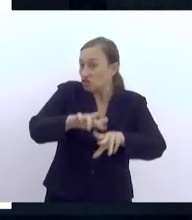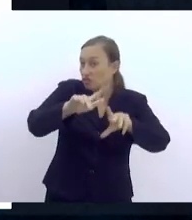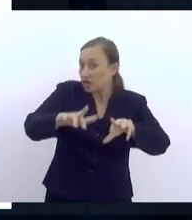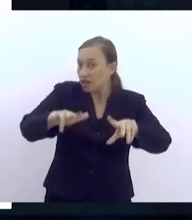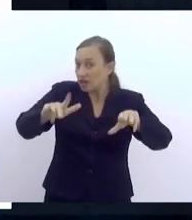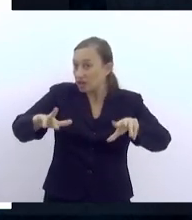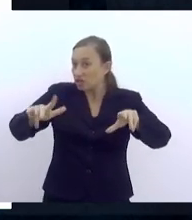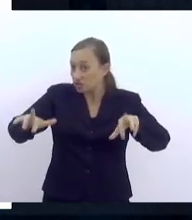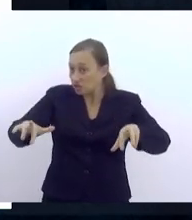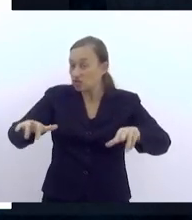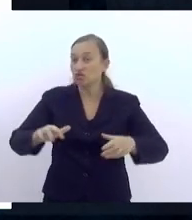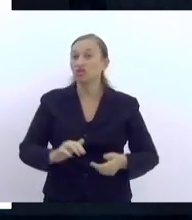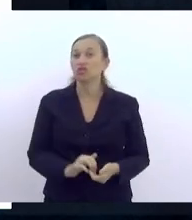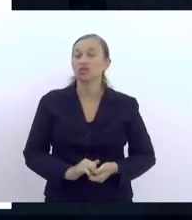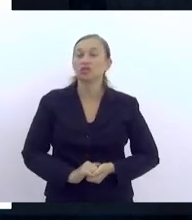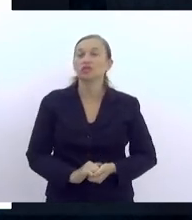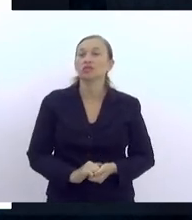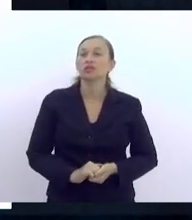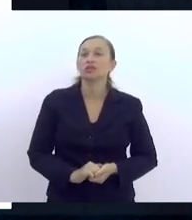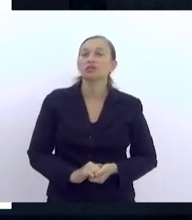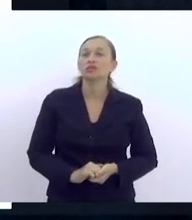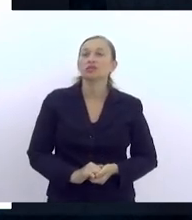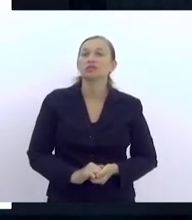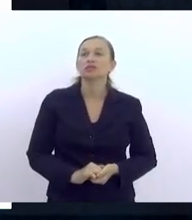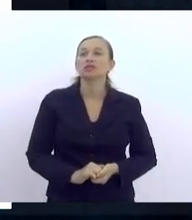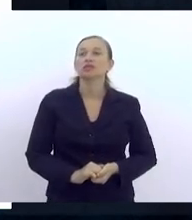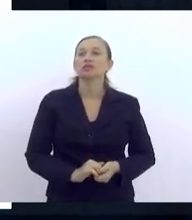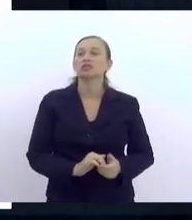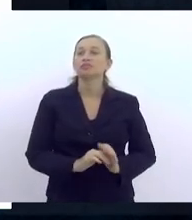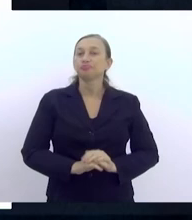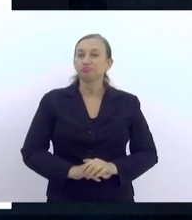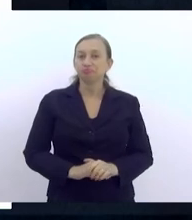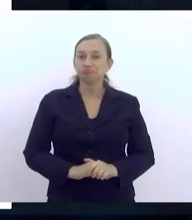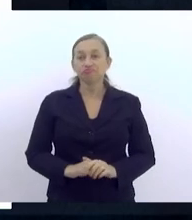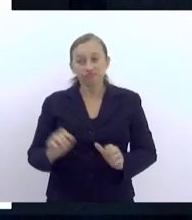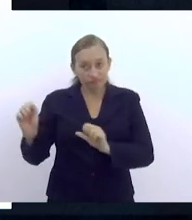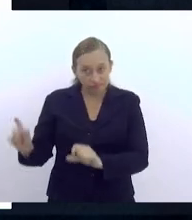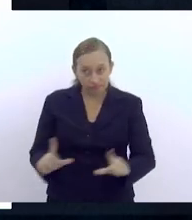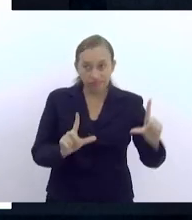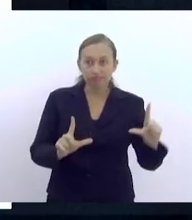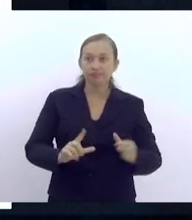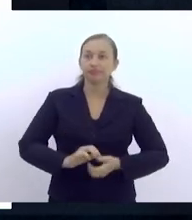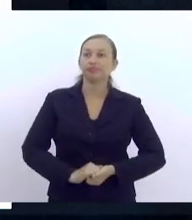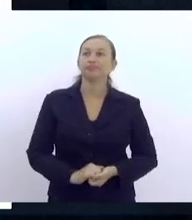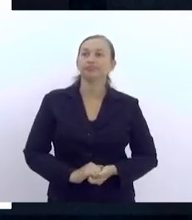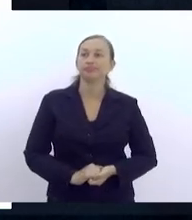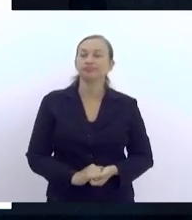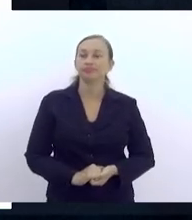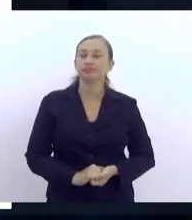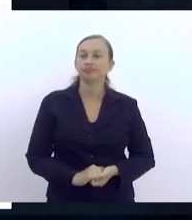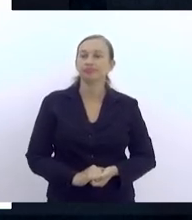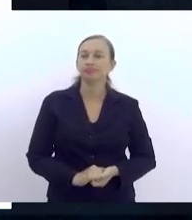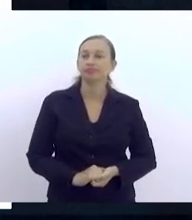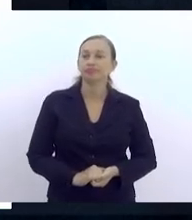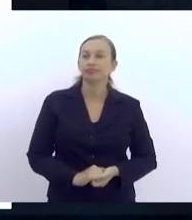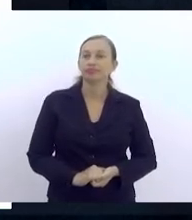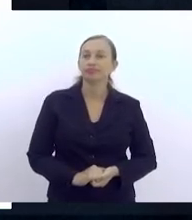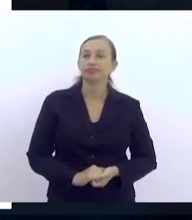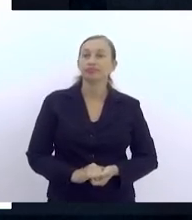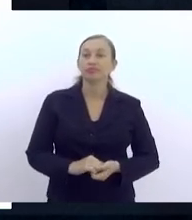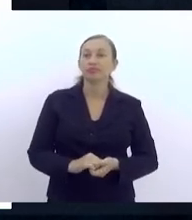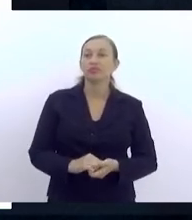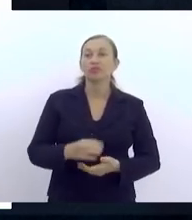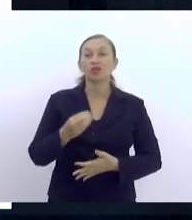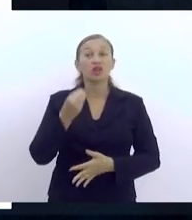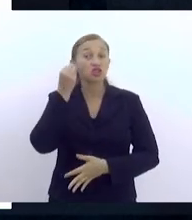níveis. Próxima, por favor. Aqui são algumas experiências.